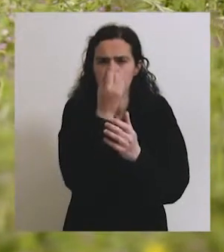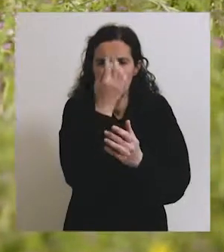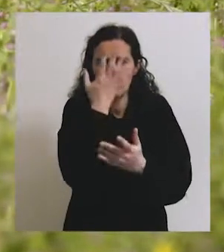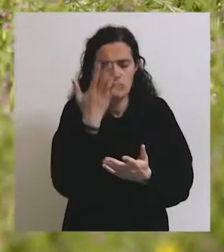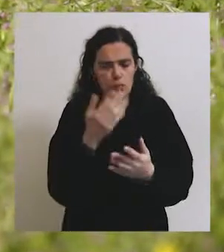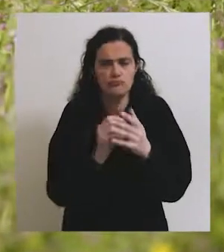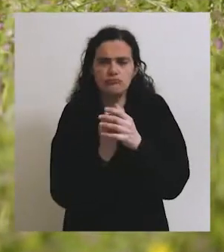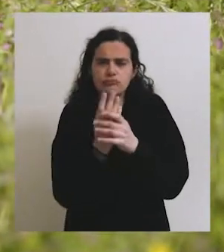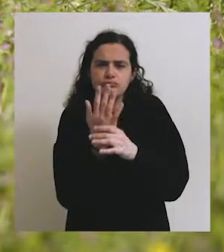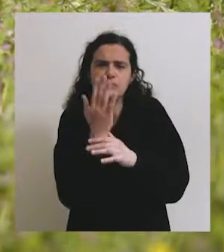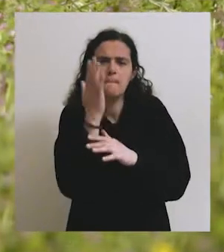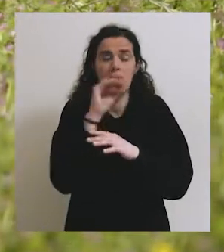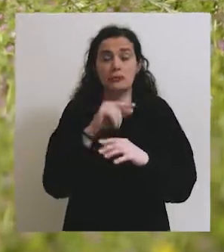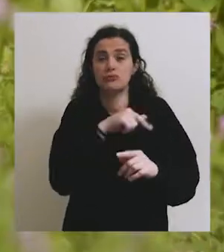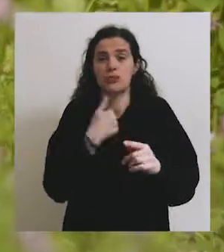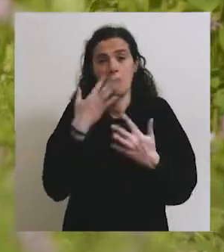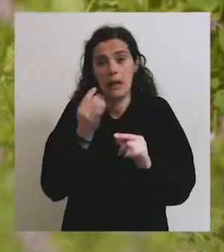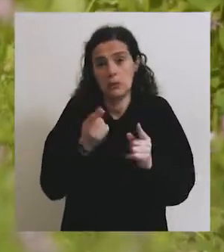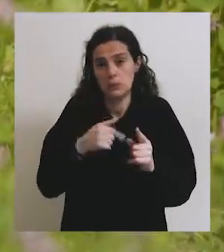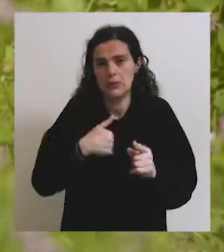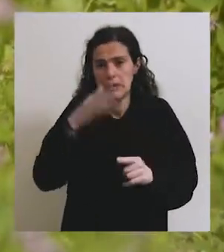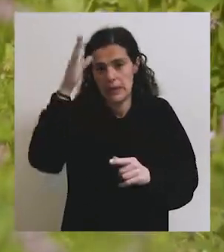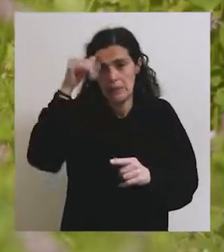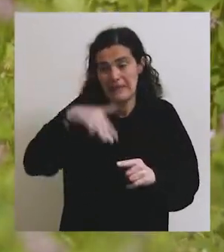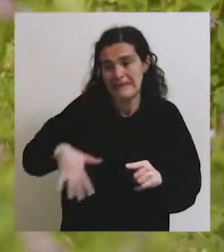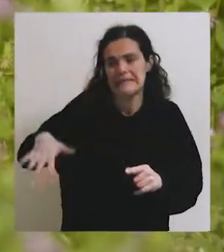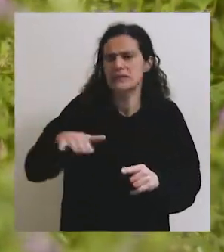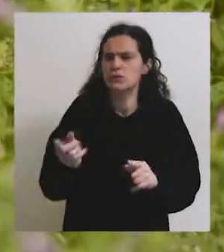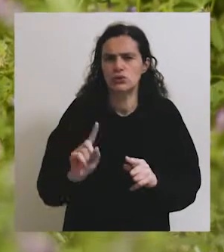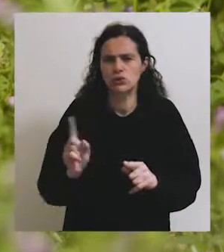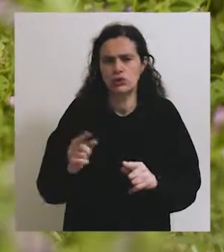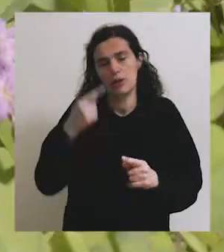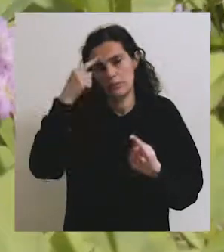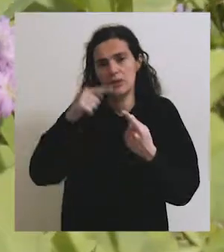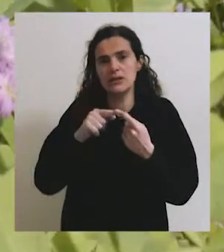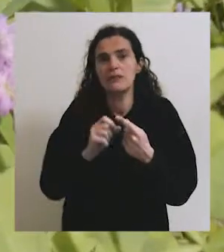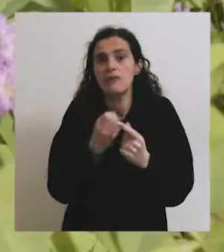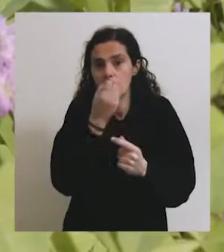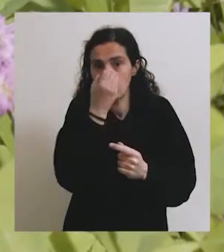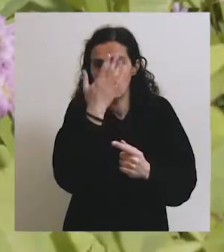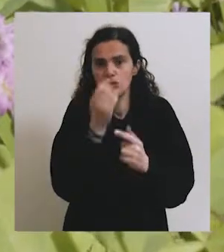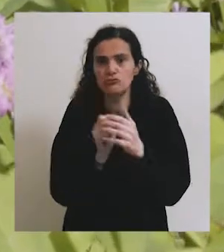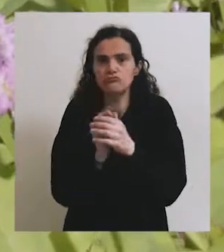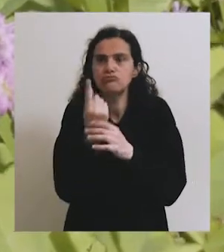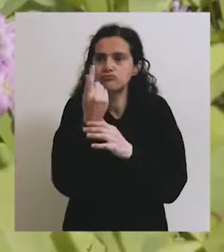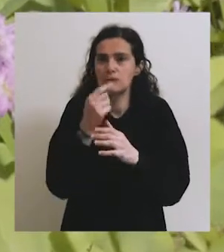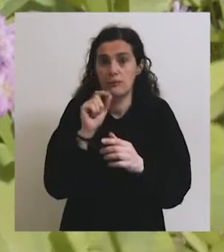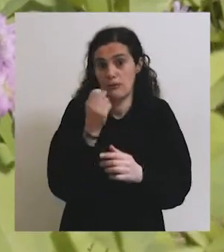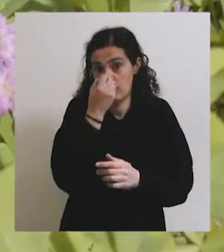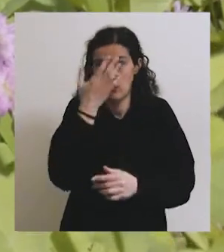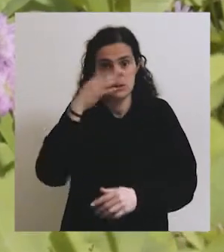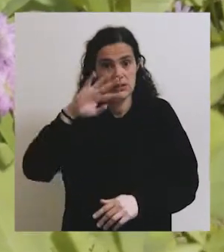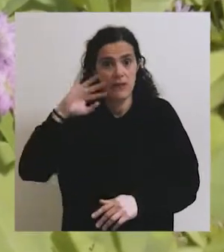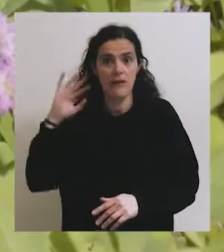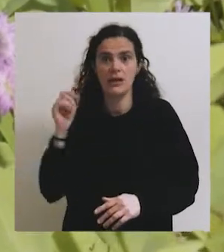crescer mais um pouco do que é habitual, não ter tantos animais nesta época do ano aqui, para que as flores apareçam, estas